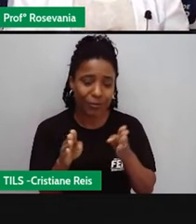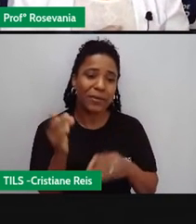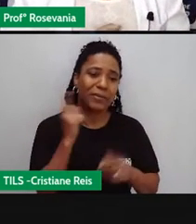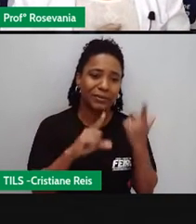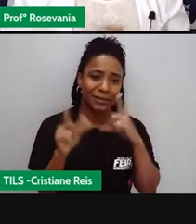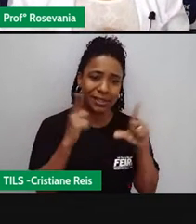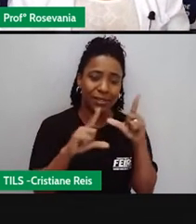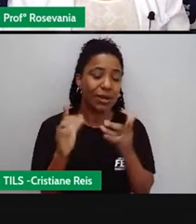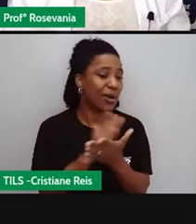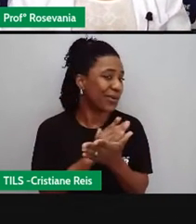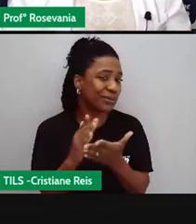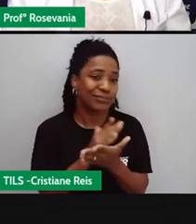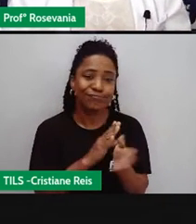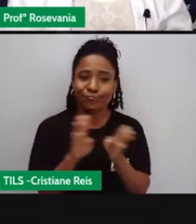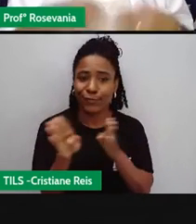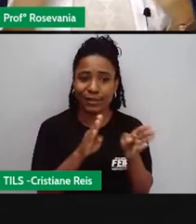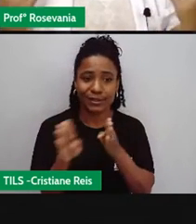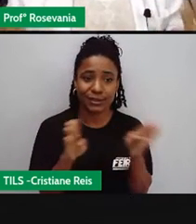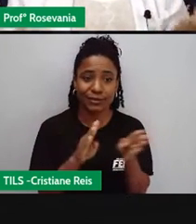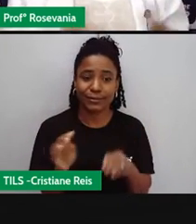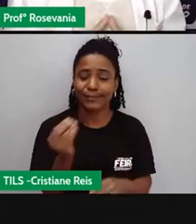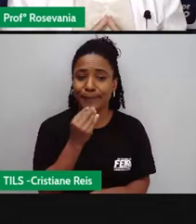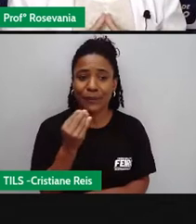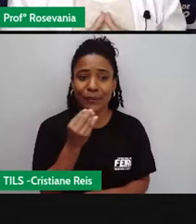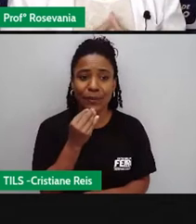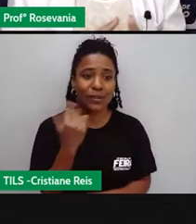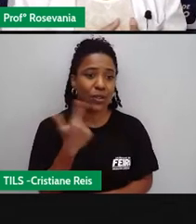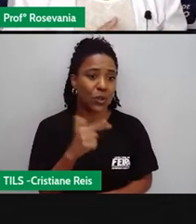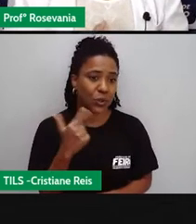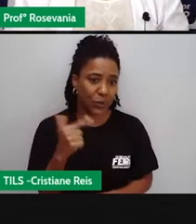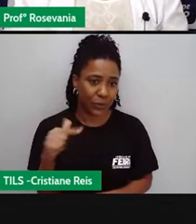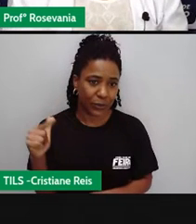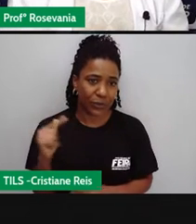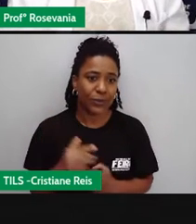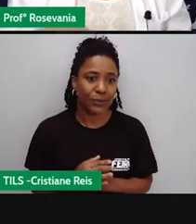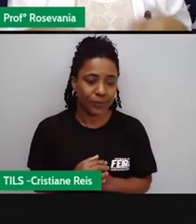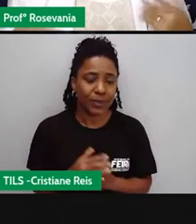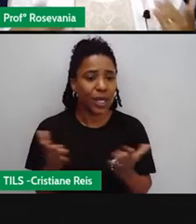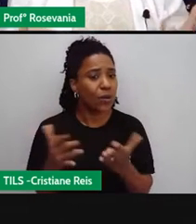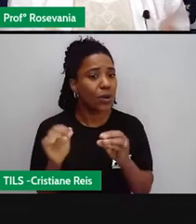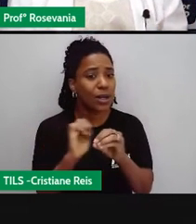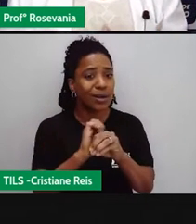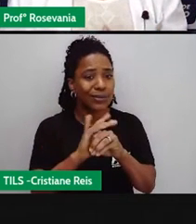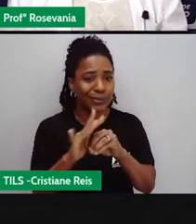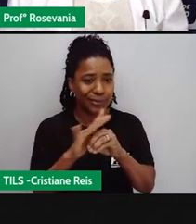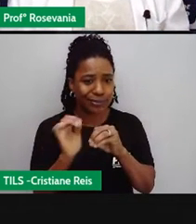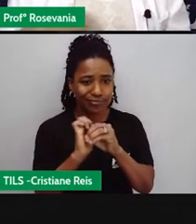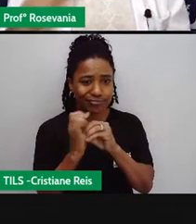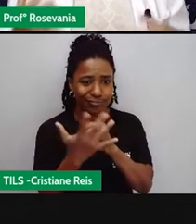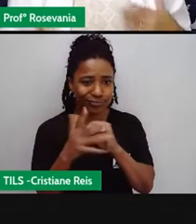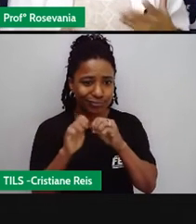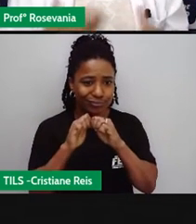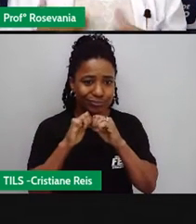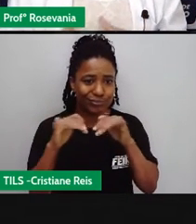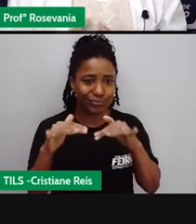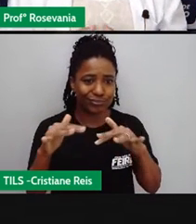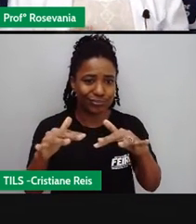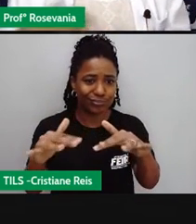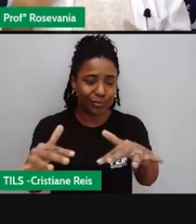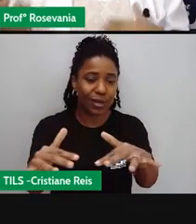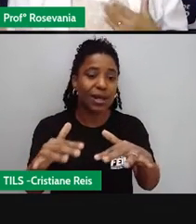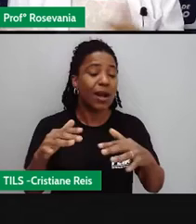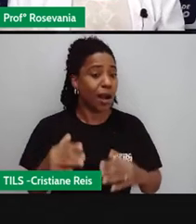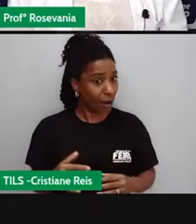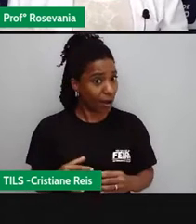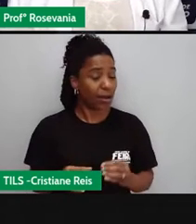essa oportunidade de ter esses aparelhos. E nesse momento que a gente tá vivendo agora de pandemia, se falou muito nisso, né? Ah, tem aula online,